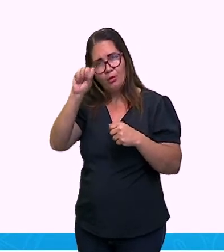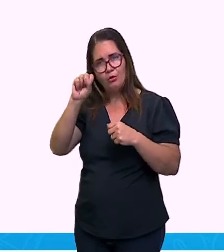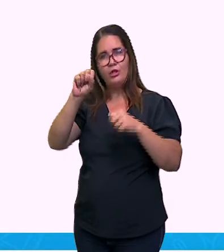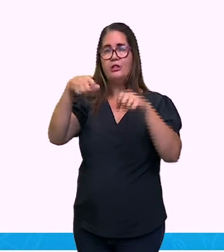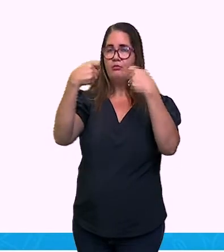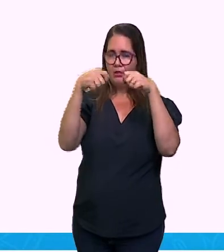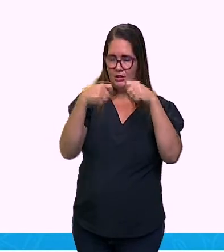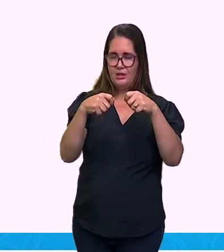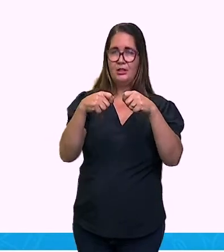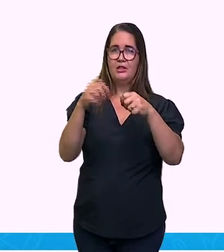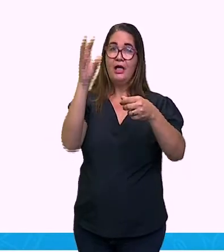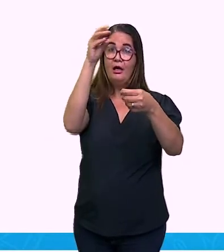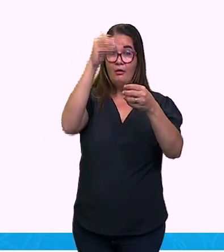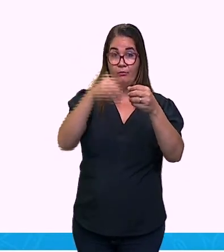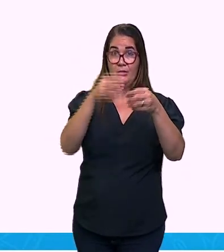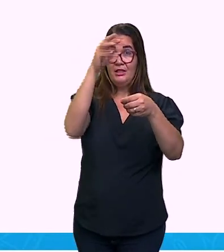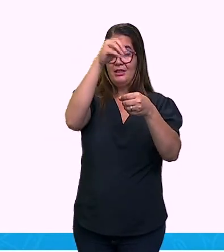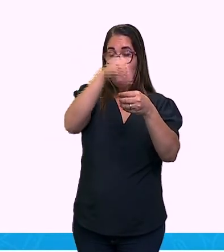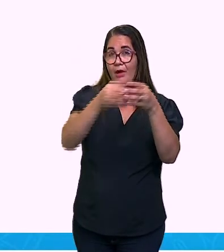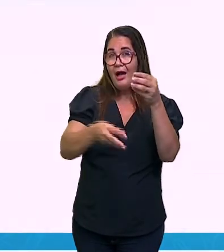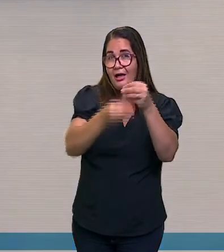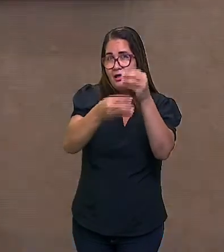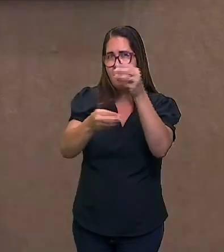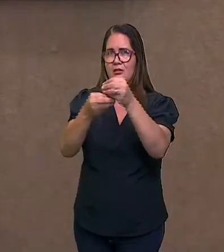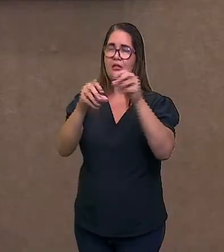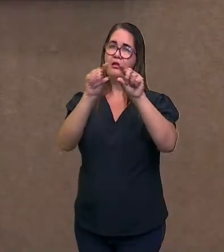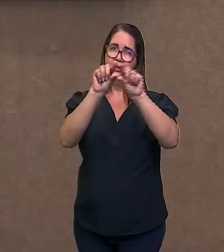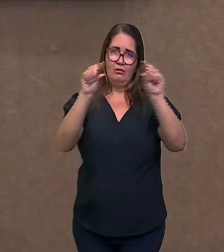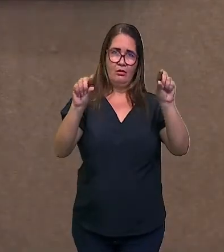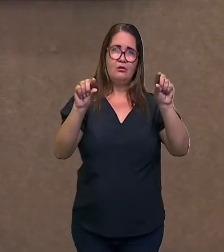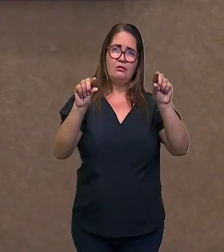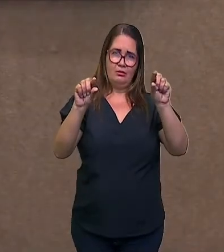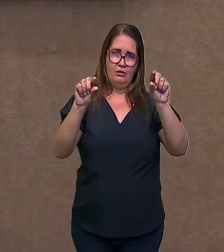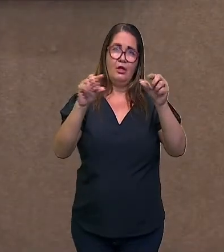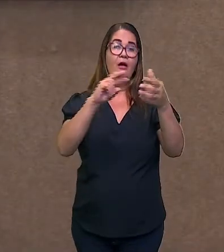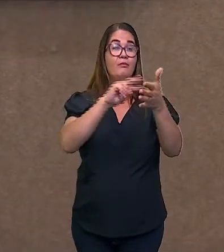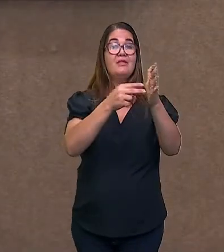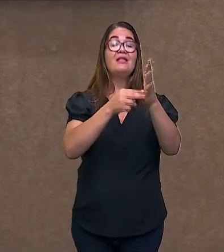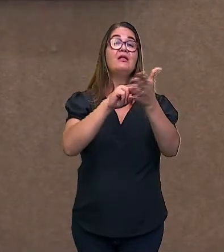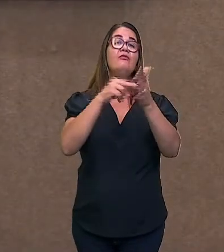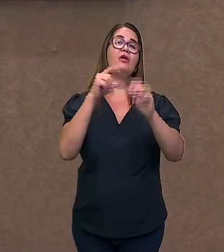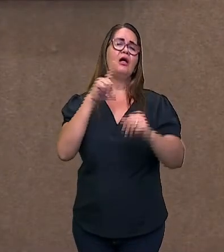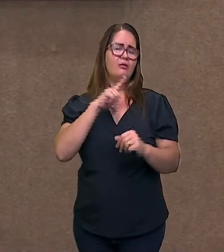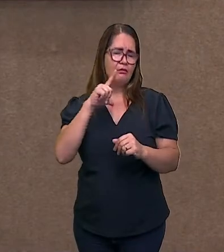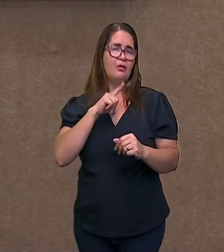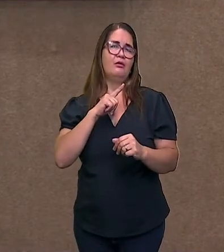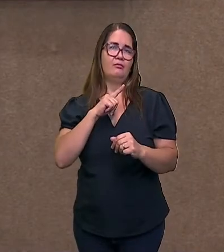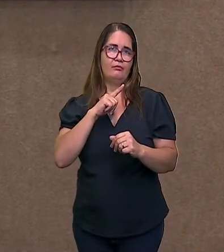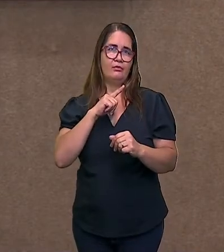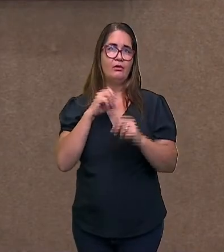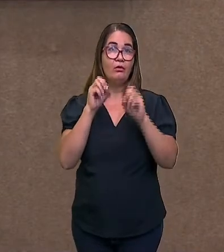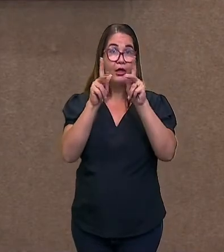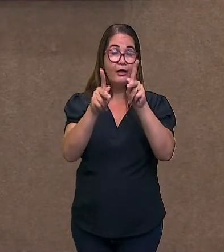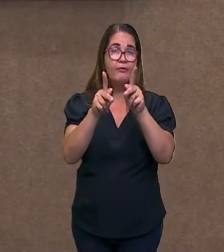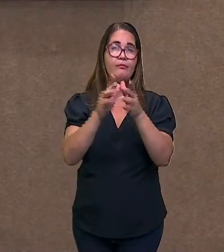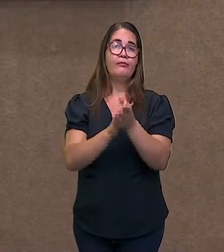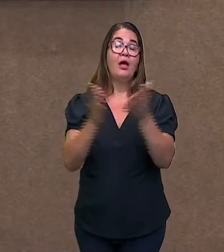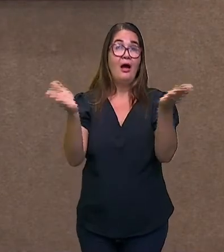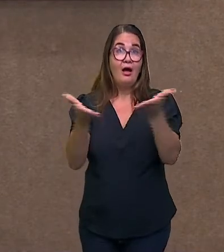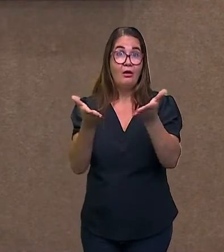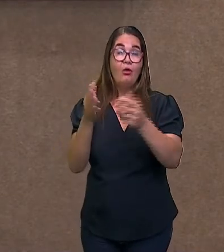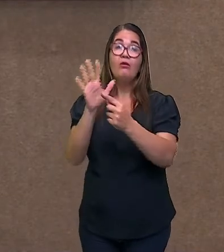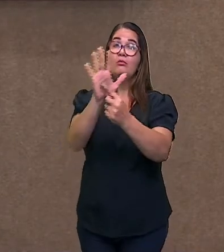-lo. Então, agora eu trouxe para vocês alguns exemplos de atividades para a gente exercitar. Vamos lá?